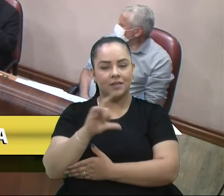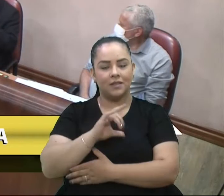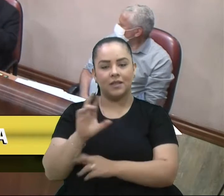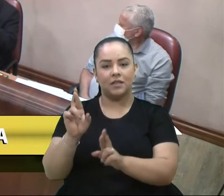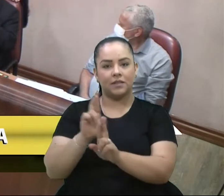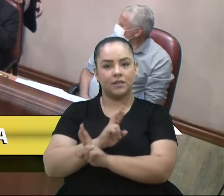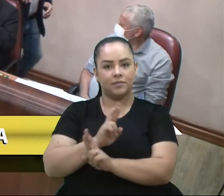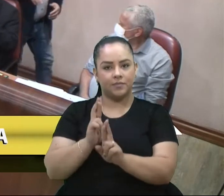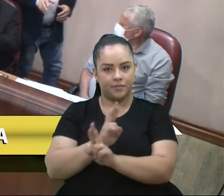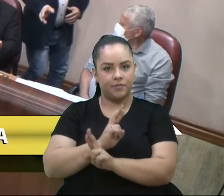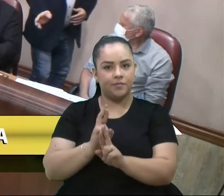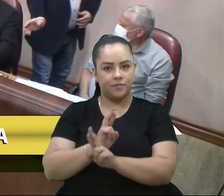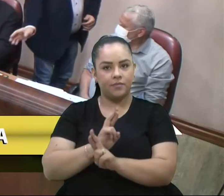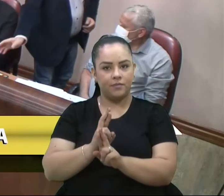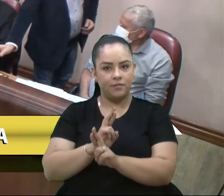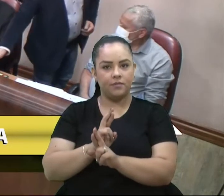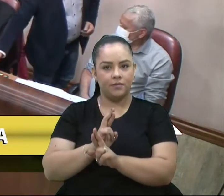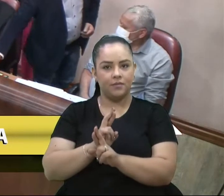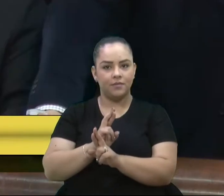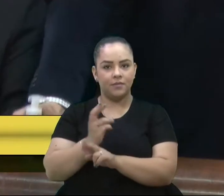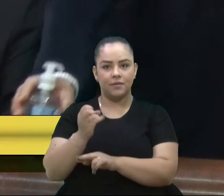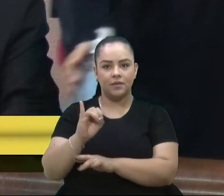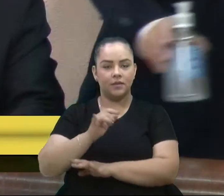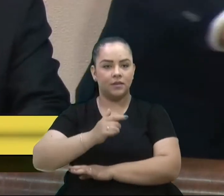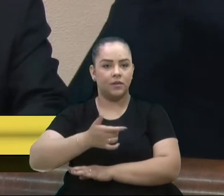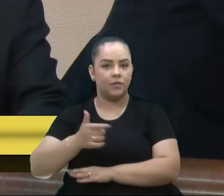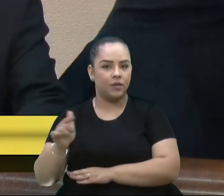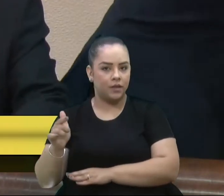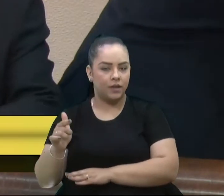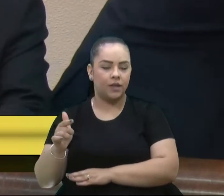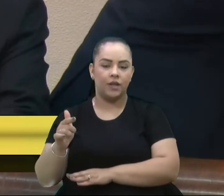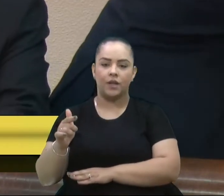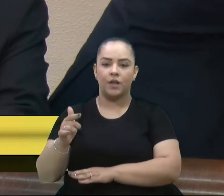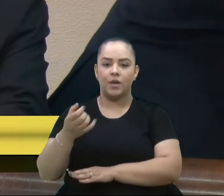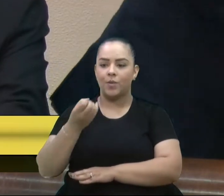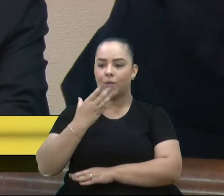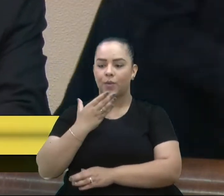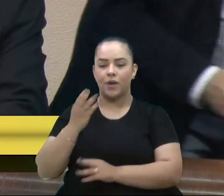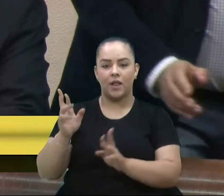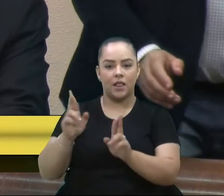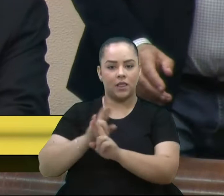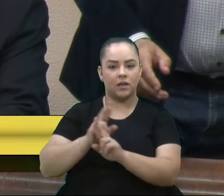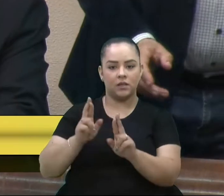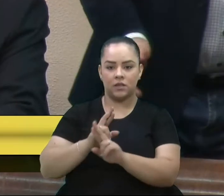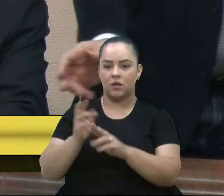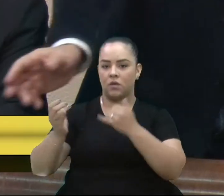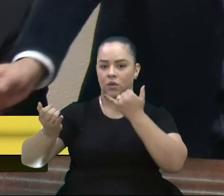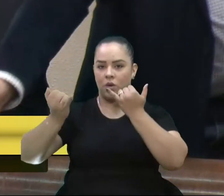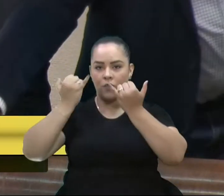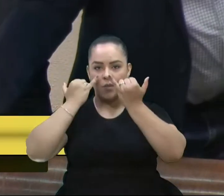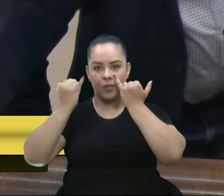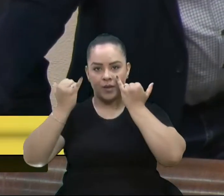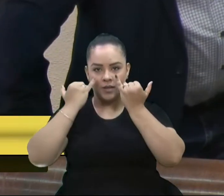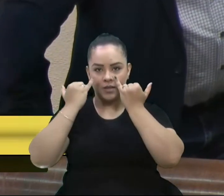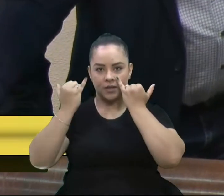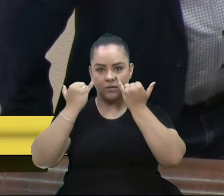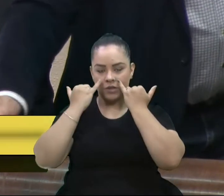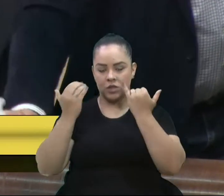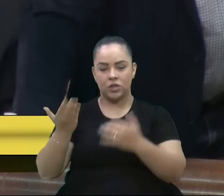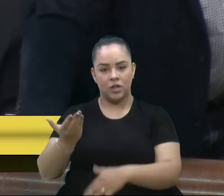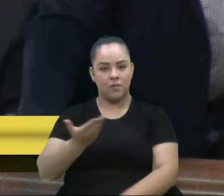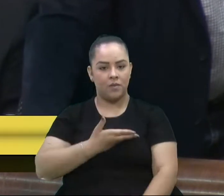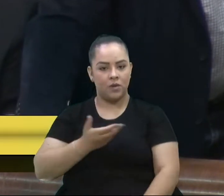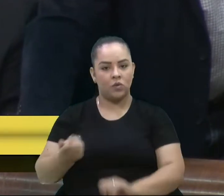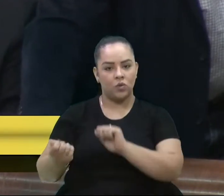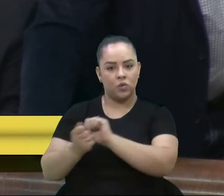E, quando não existe uma boa relação de informação e de amizade entre